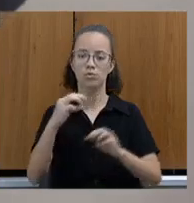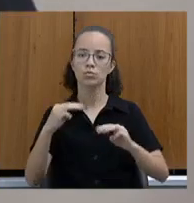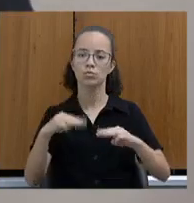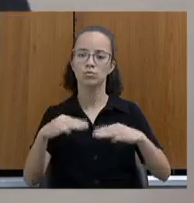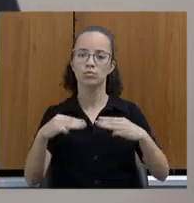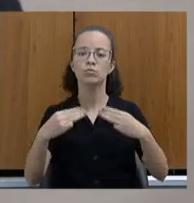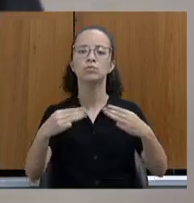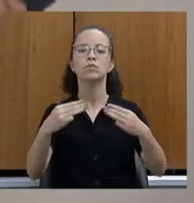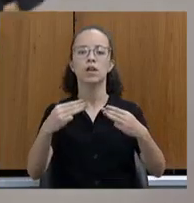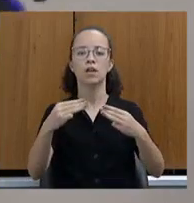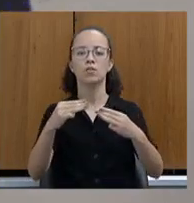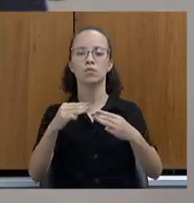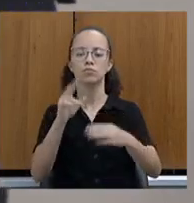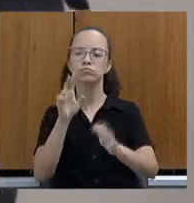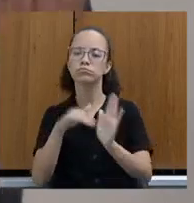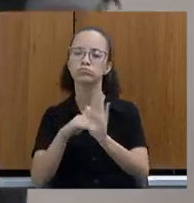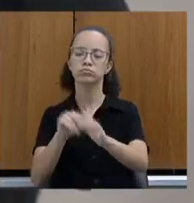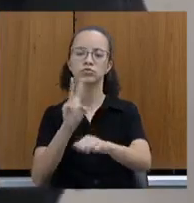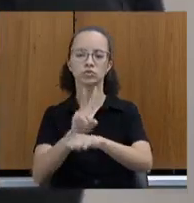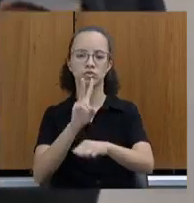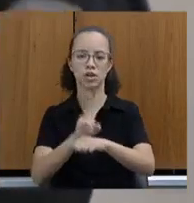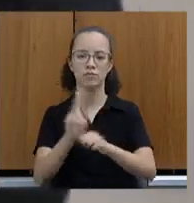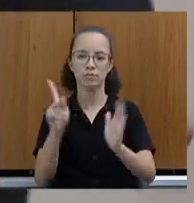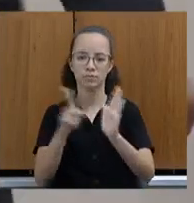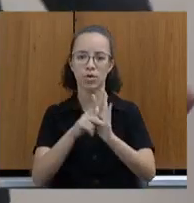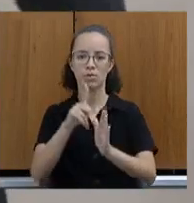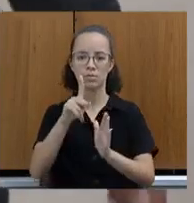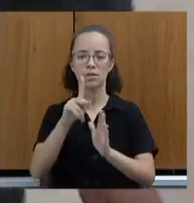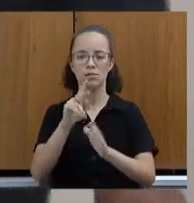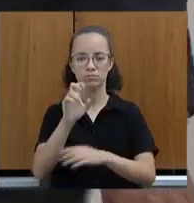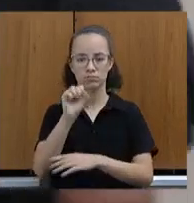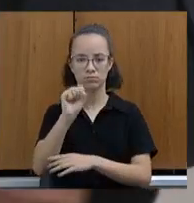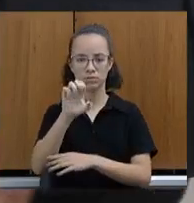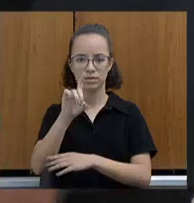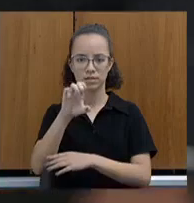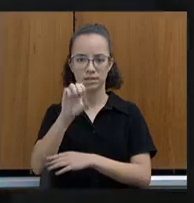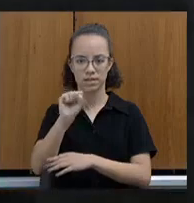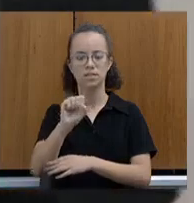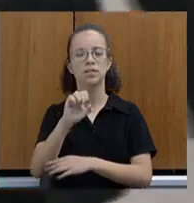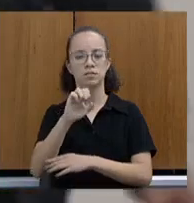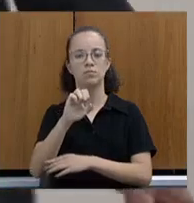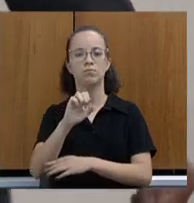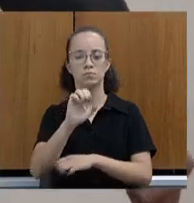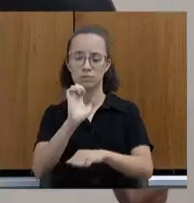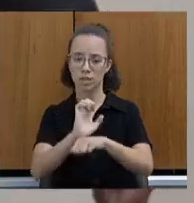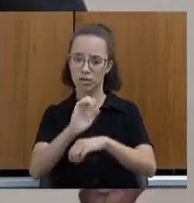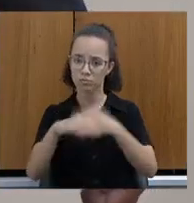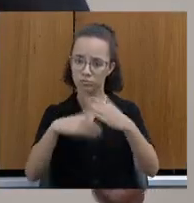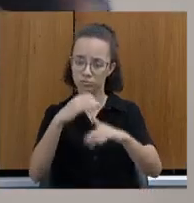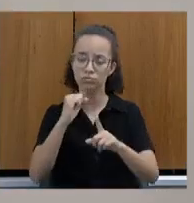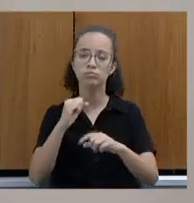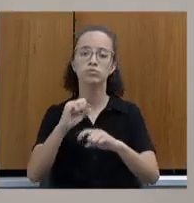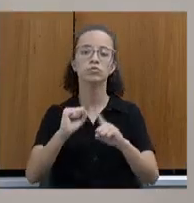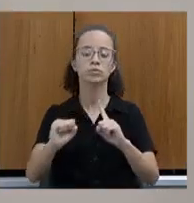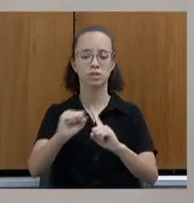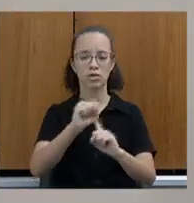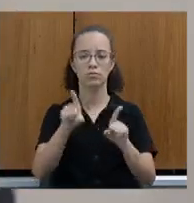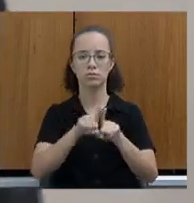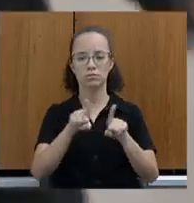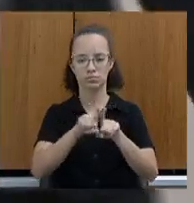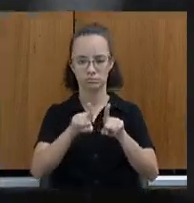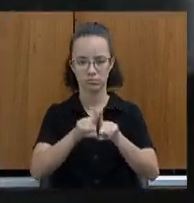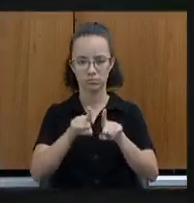assessora do chefe de comunicação da CEDES, da Secretaria de Estado de Desenvolvimento Social, Vanessa dos Santos Correia,